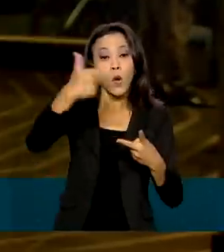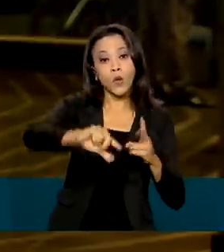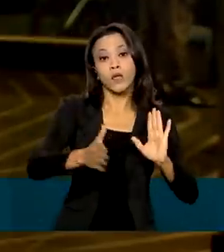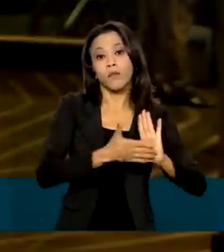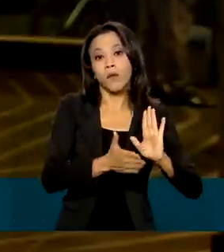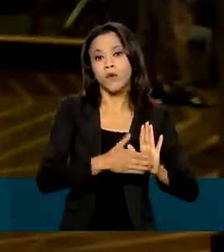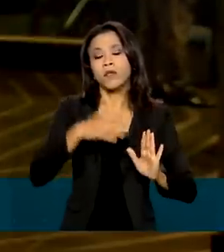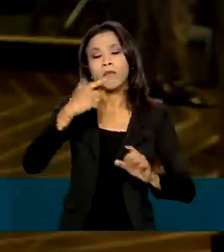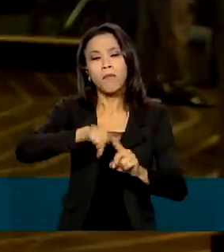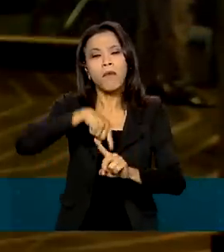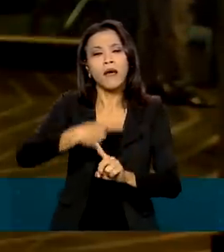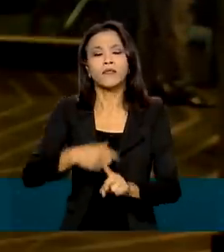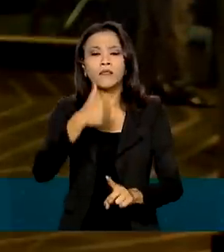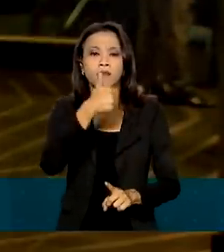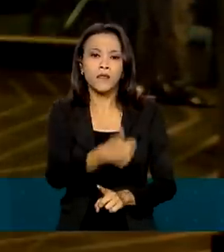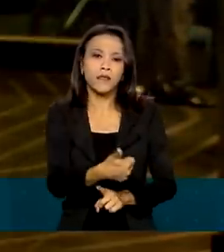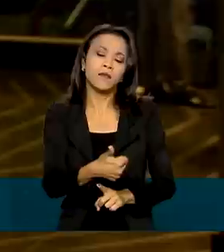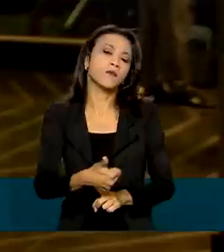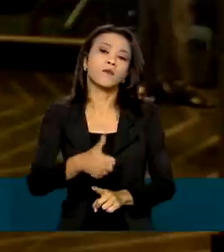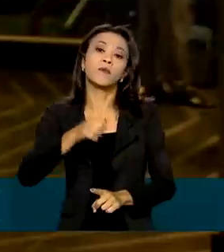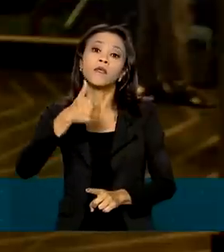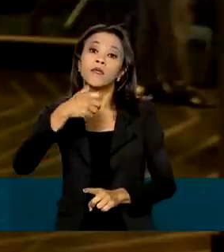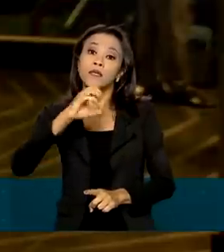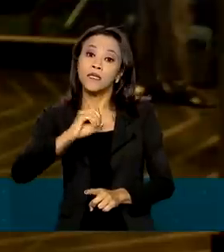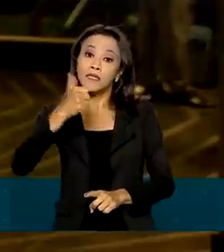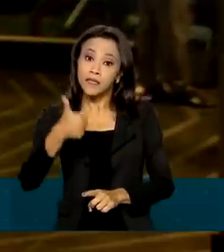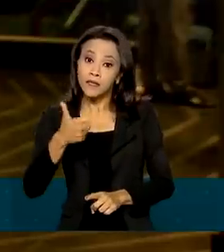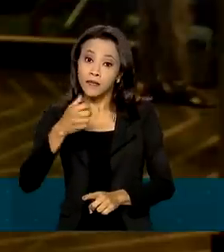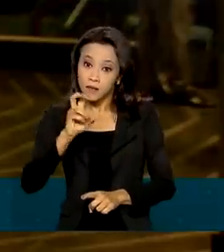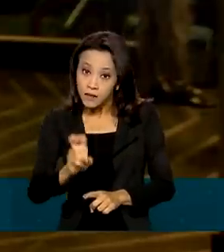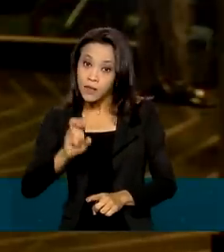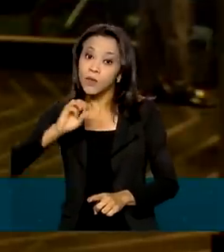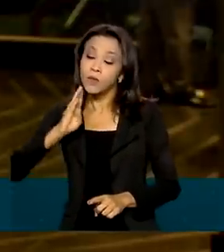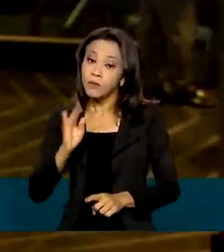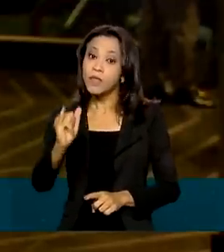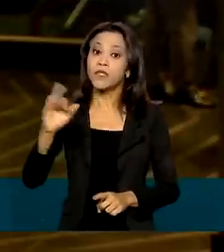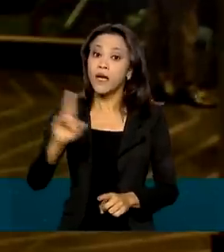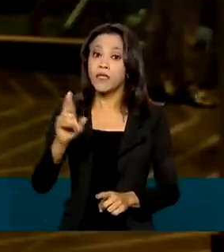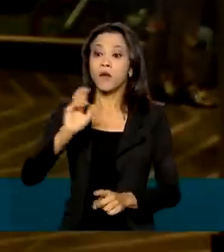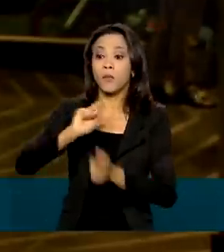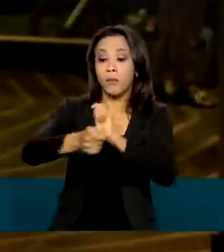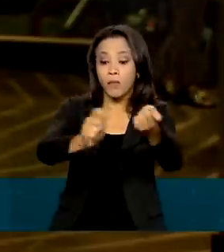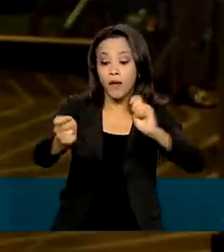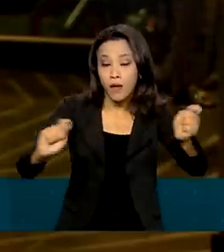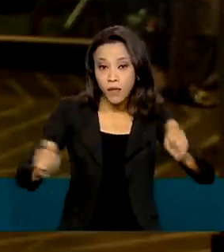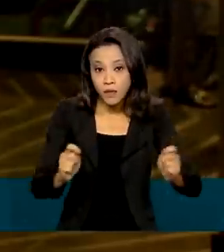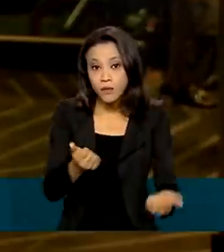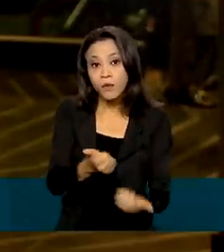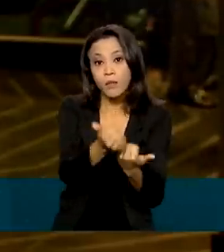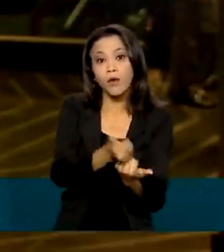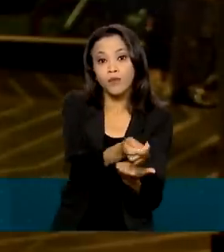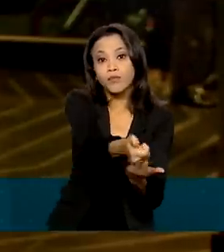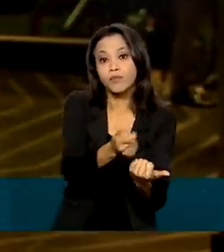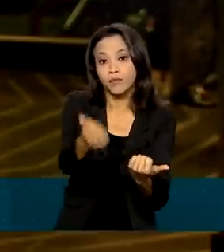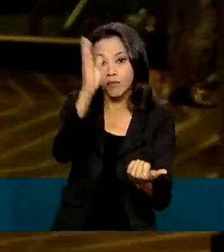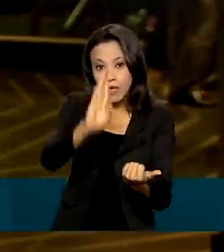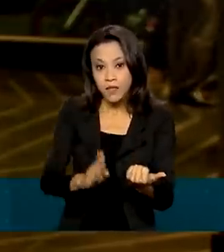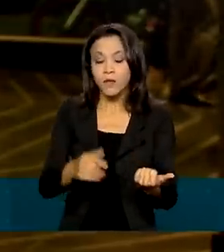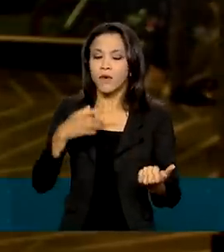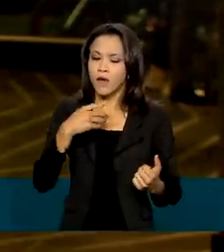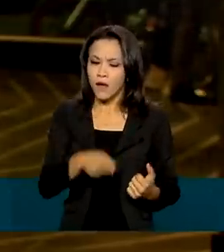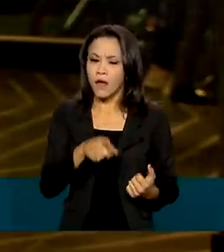105 bilhões para o pagamento do Auxílio Brasil. O valor médio do benefício será de pouco mais de R$